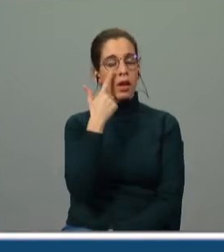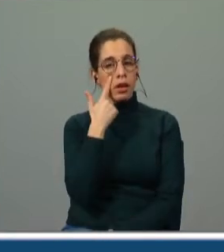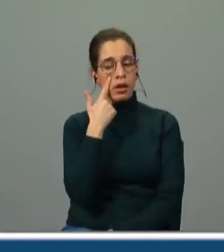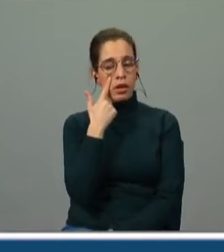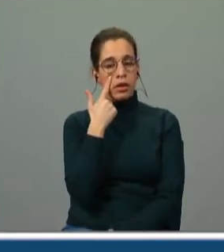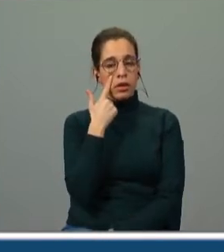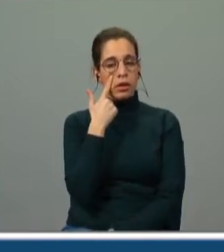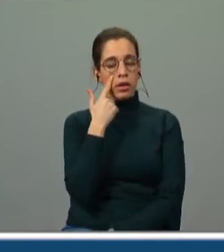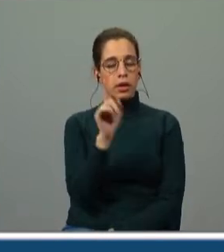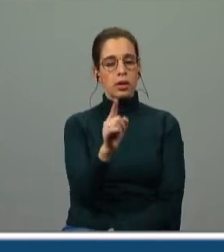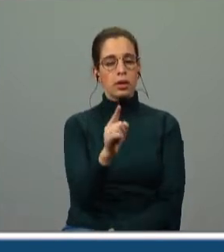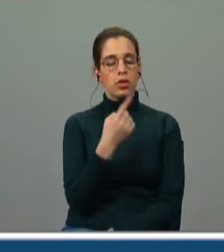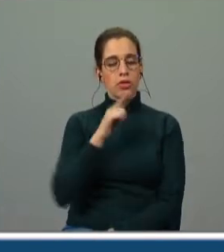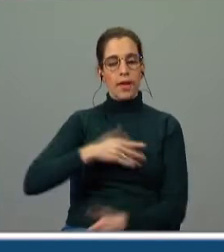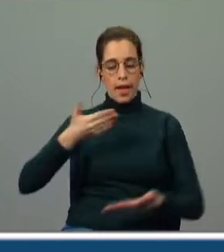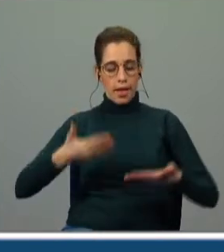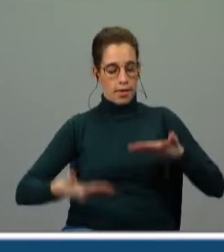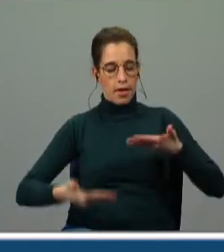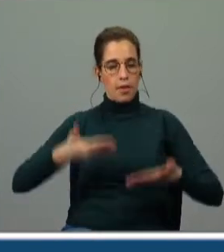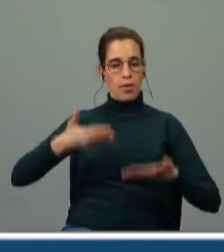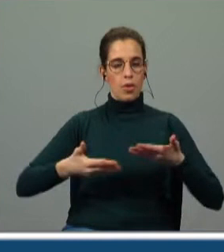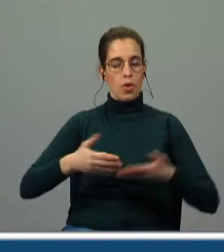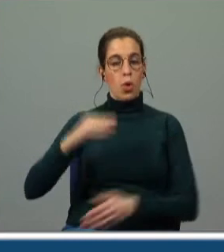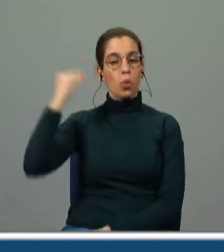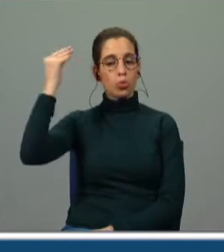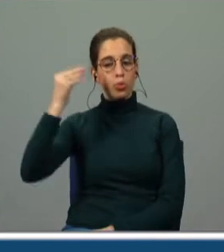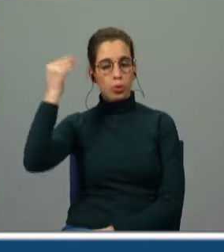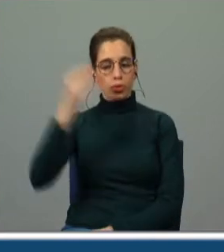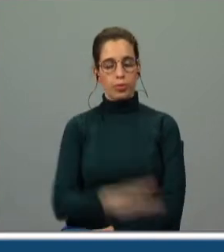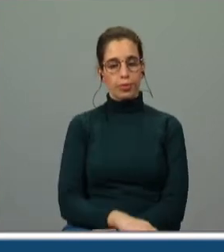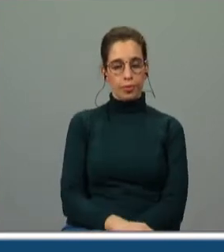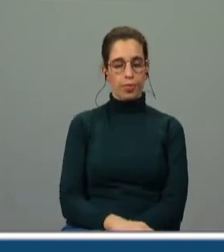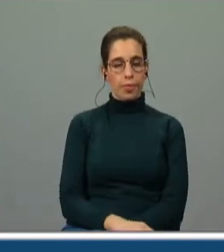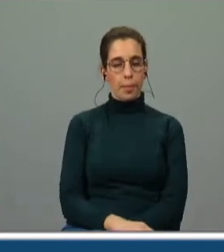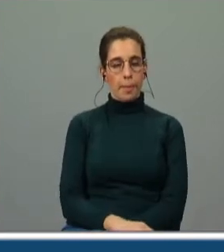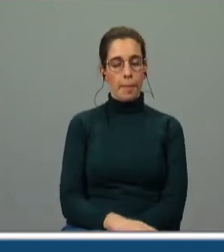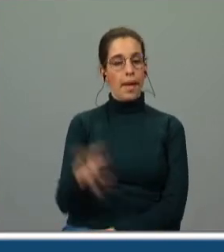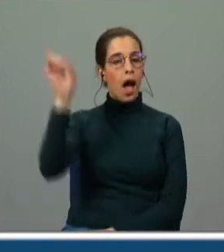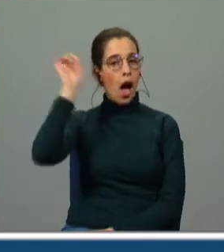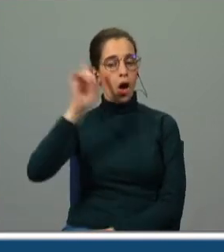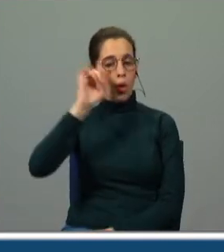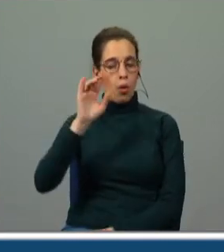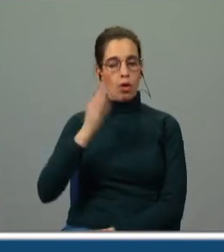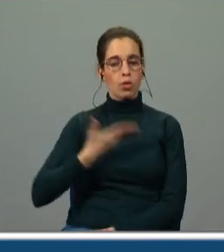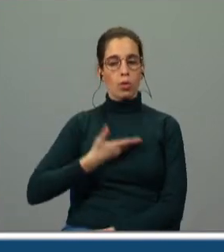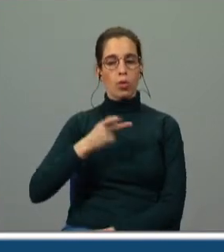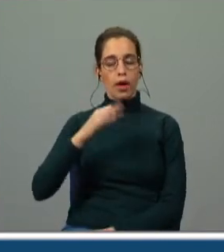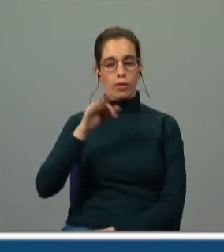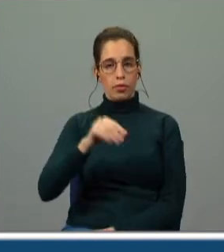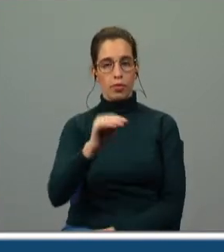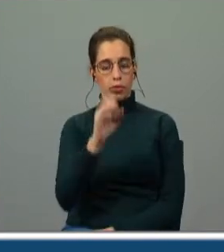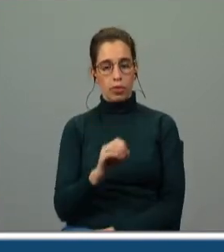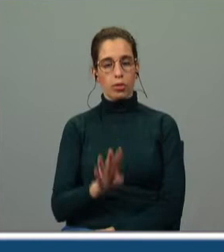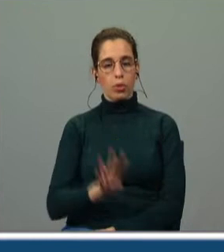que voltamos a ter aqui a comparação com os mouros com a qualidade de um Afonso IV e dos